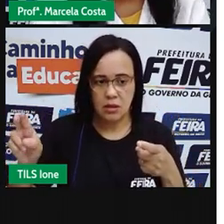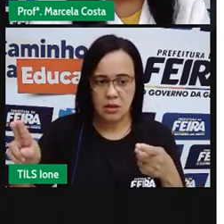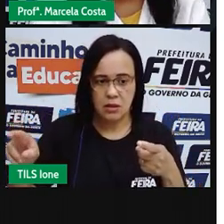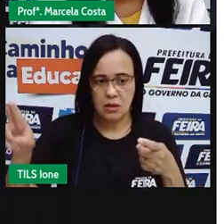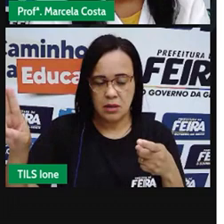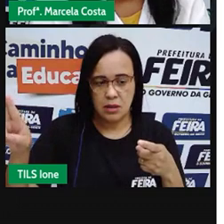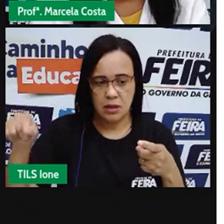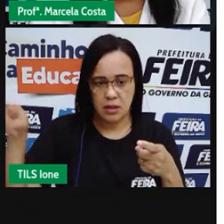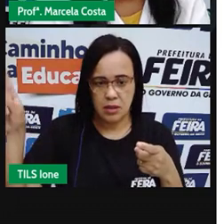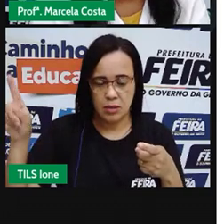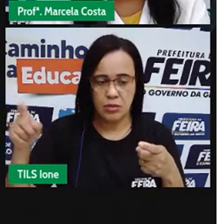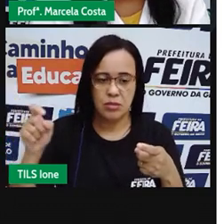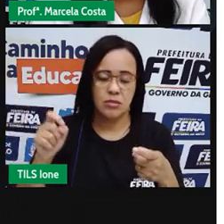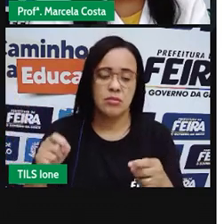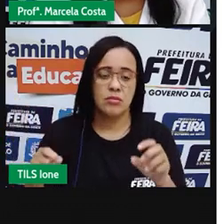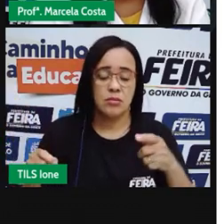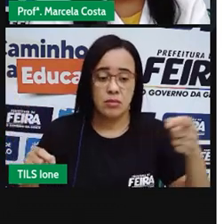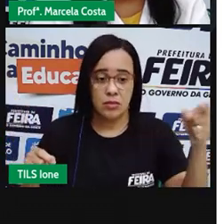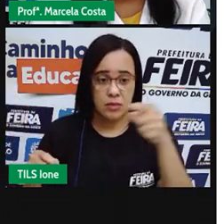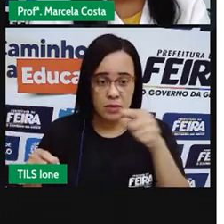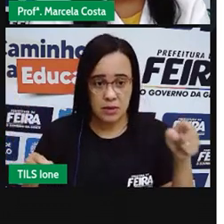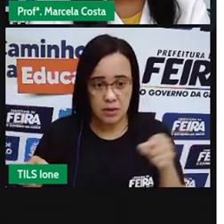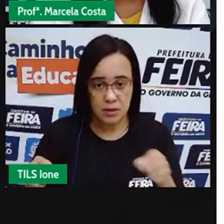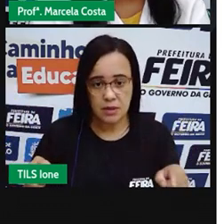Z, de zebra.